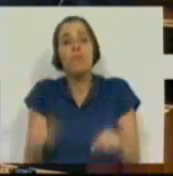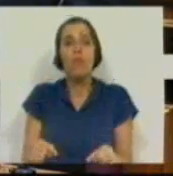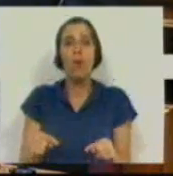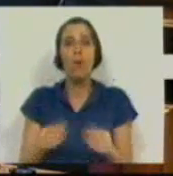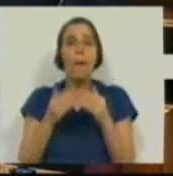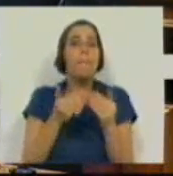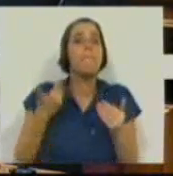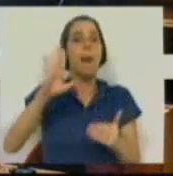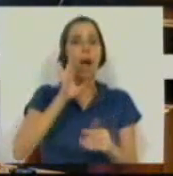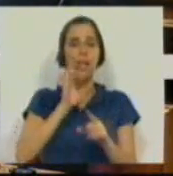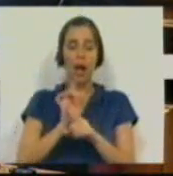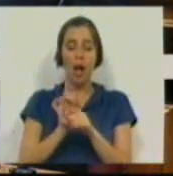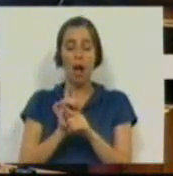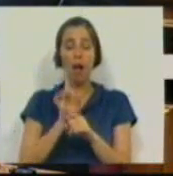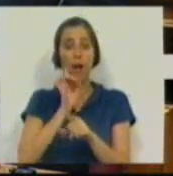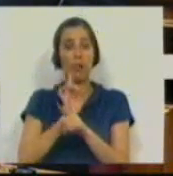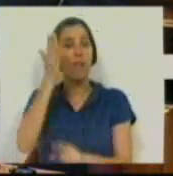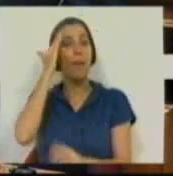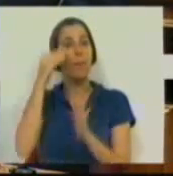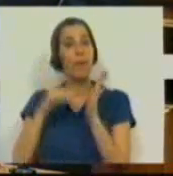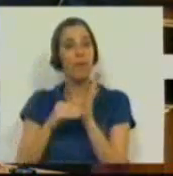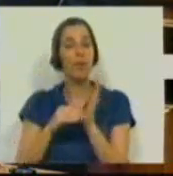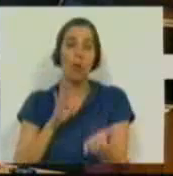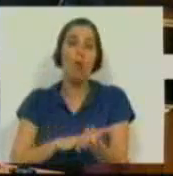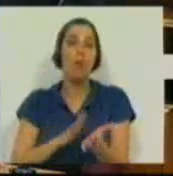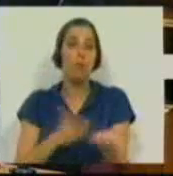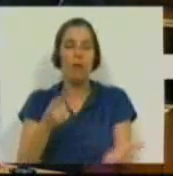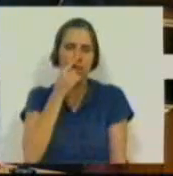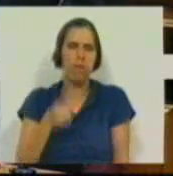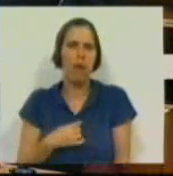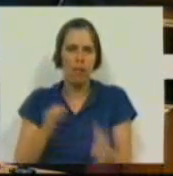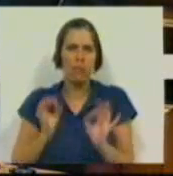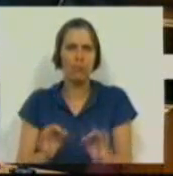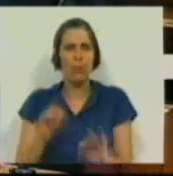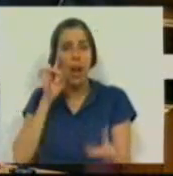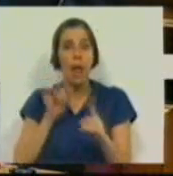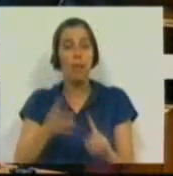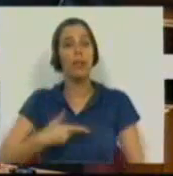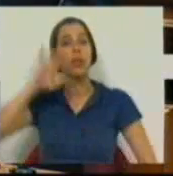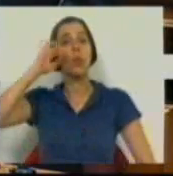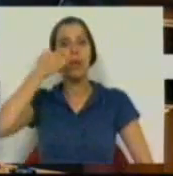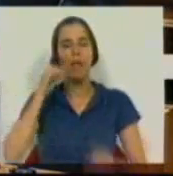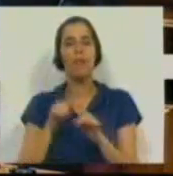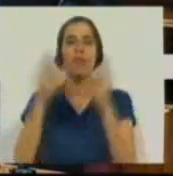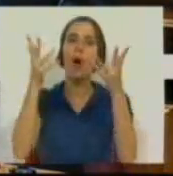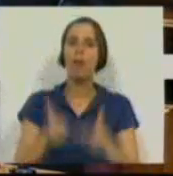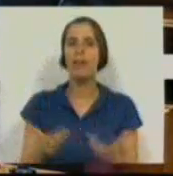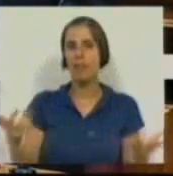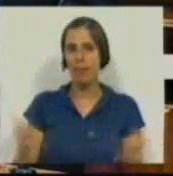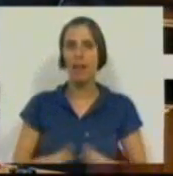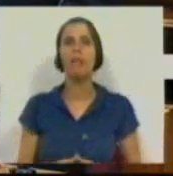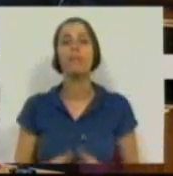de contas, superior àquilo que estava previsto e que prova o falhanço na meta do déficit orçamental.